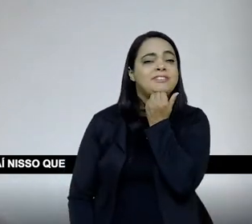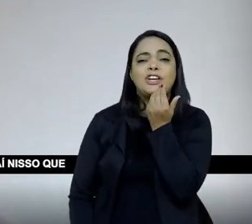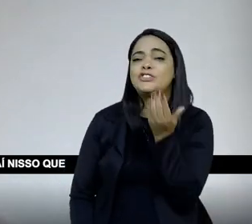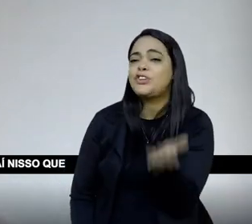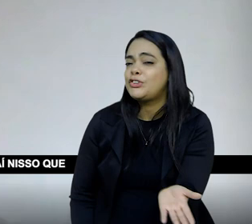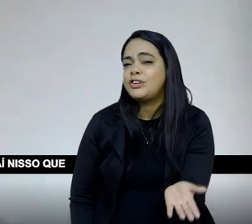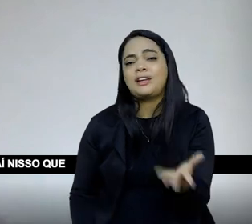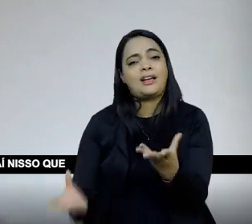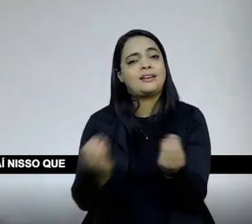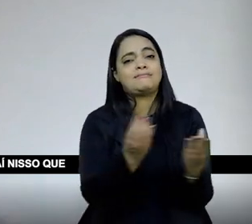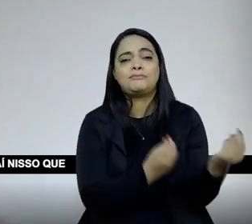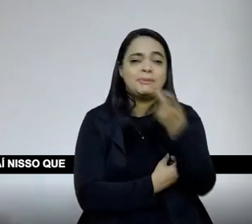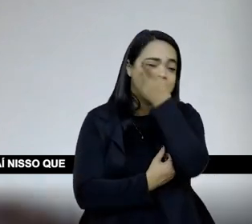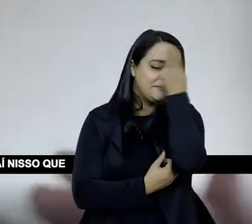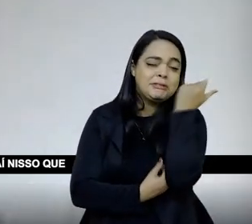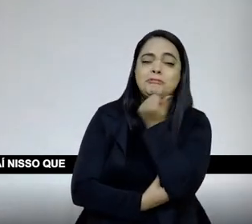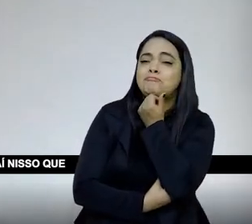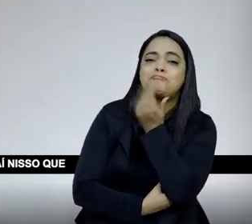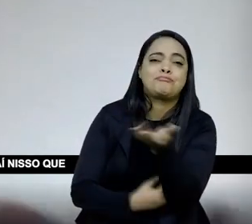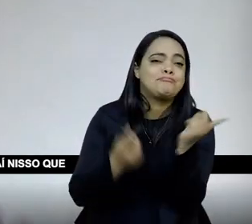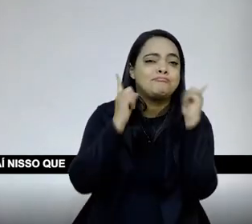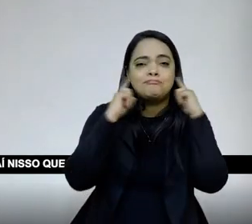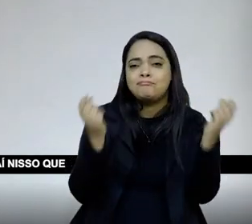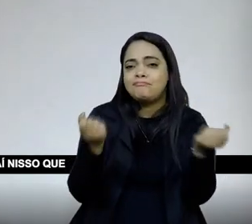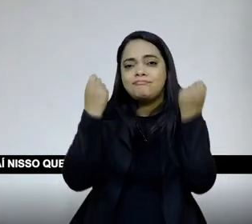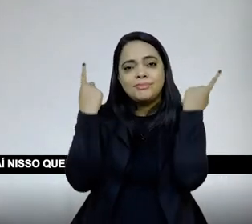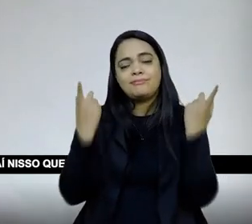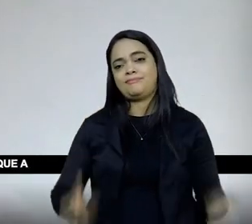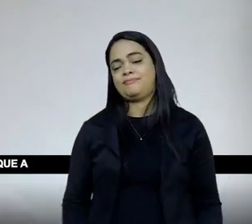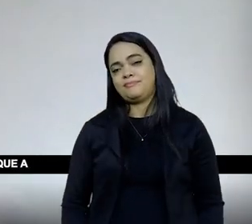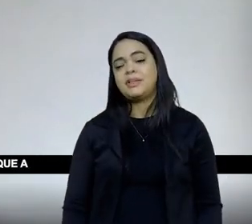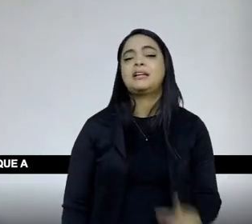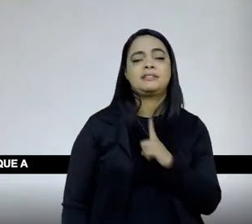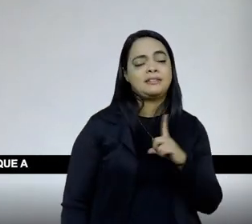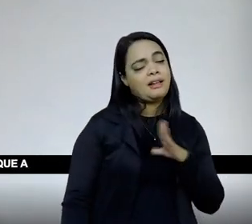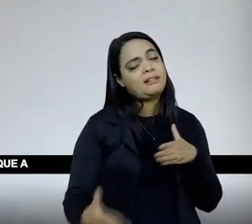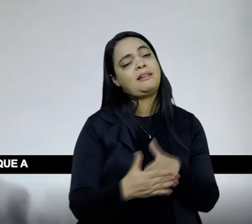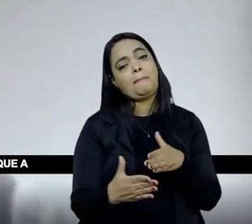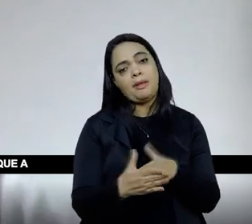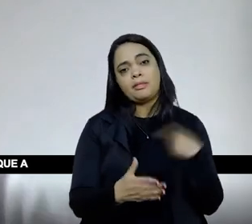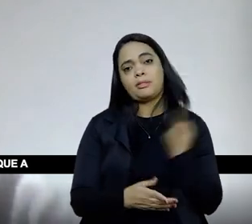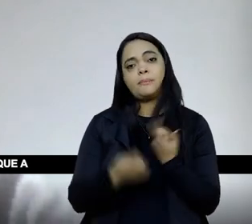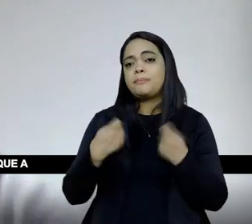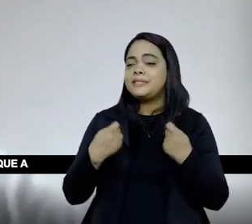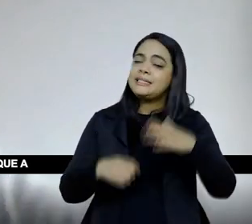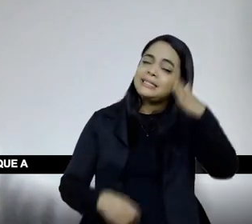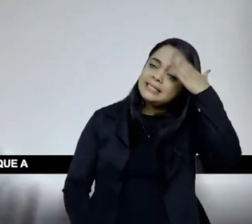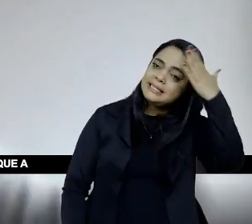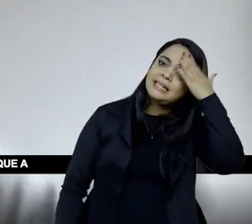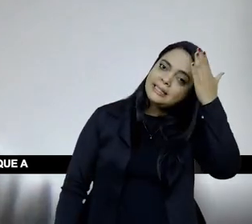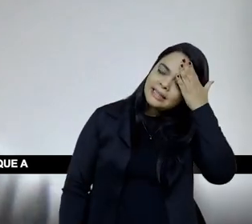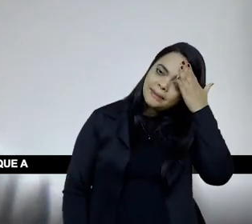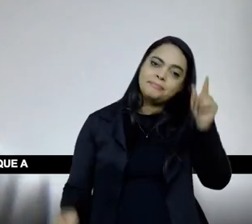parte das pessoas, ou seja, há limites aí nisso que a gente precisa entender, inclusive, para fazer com que o